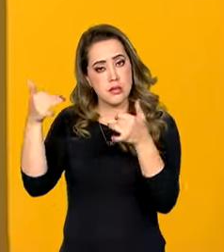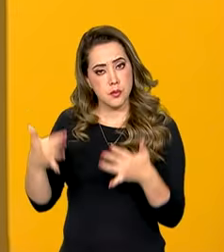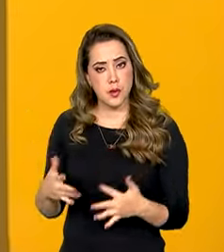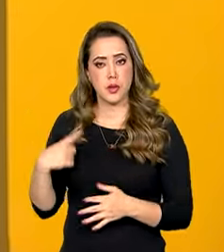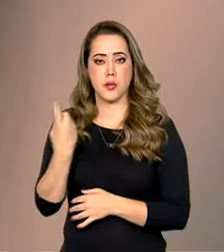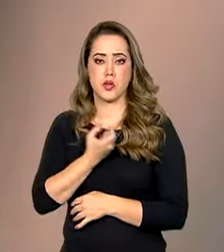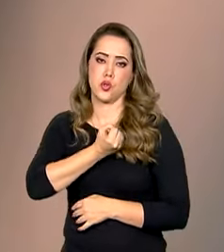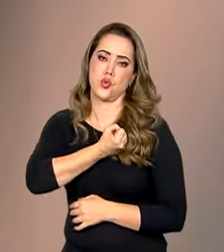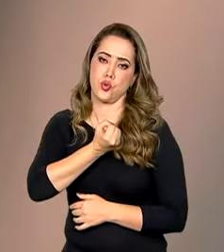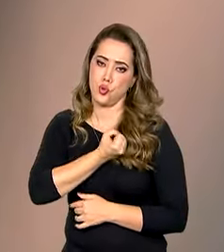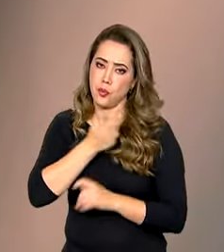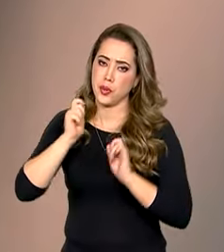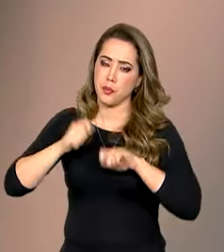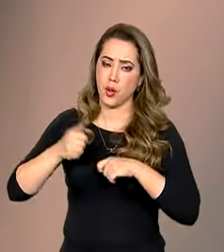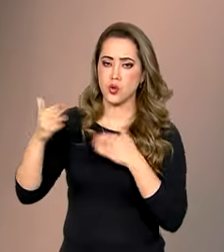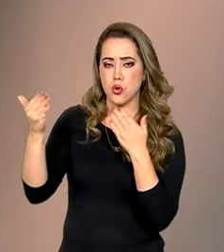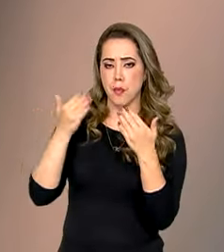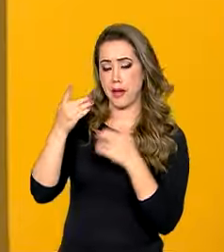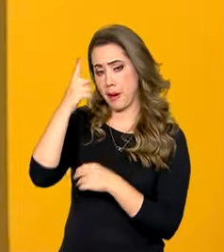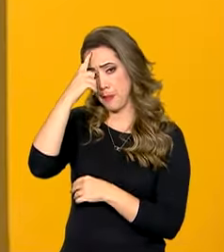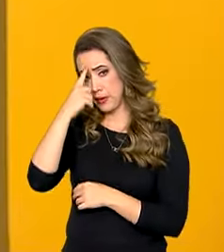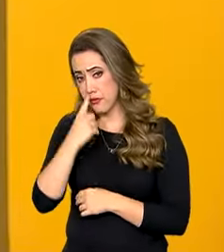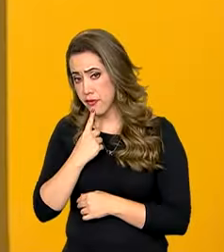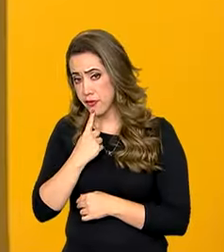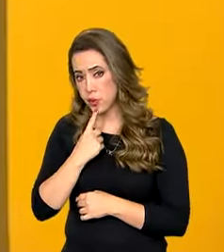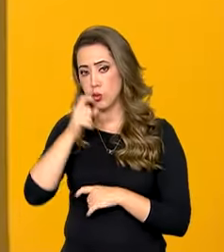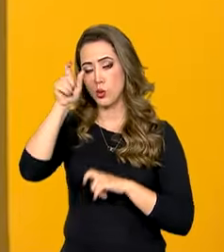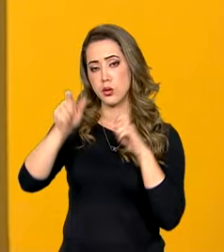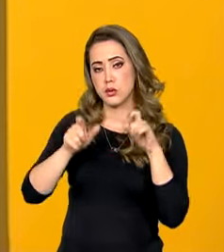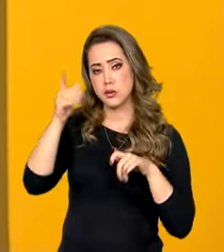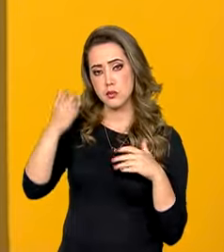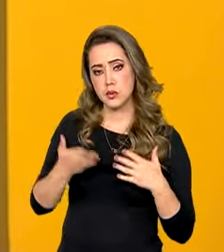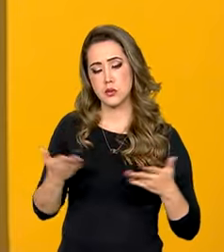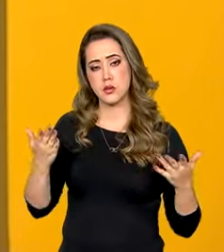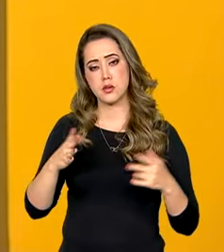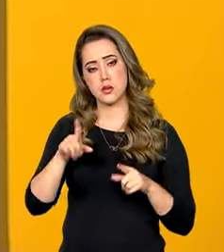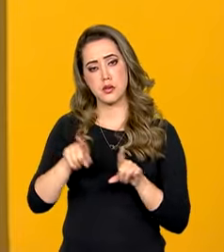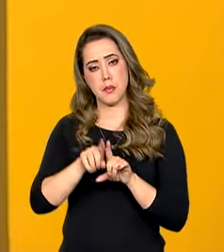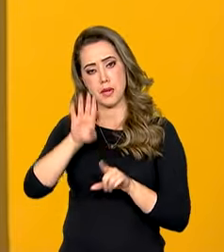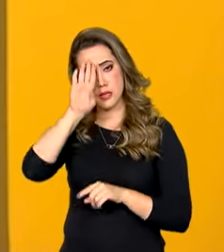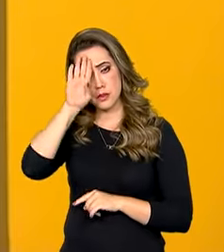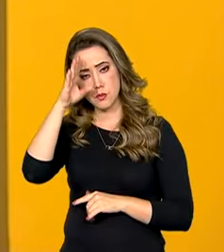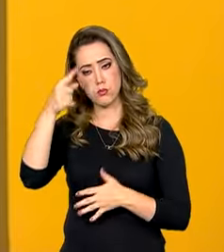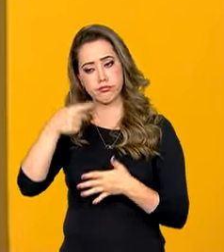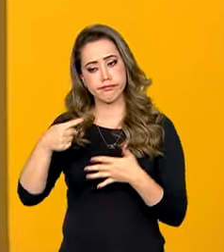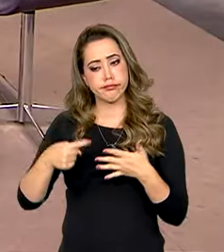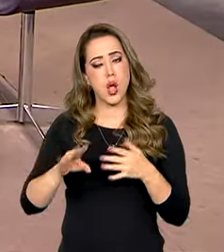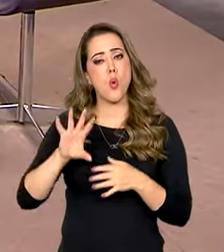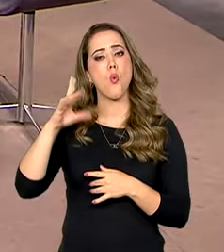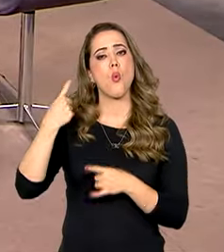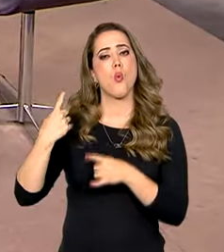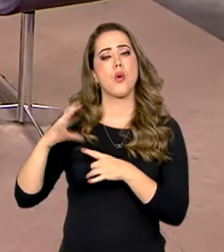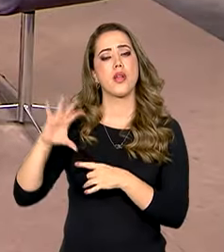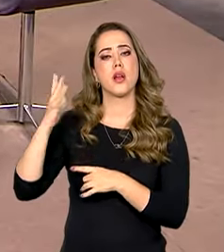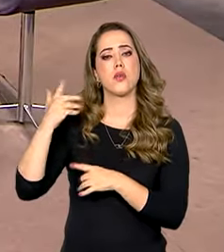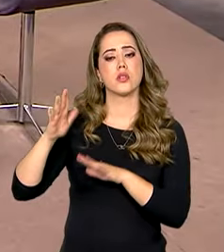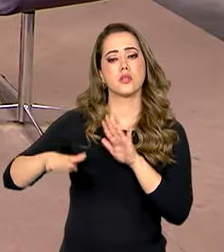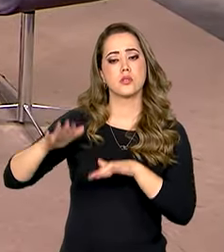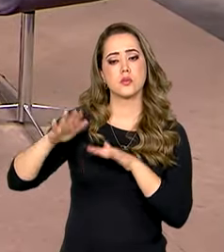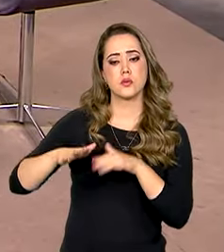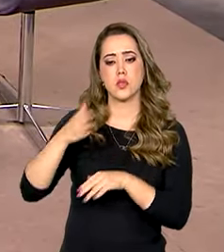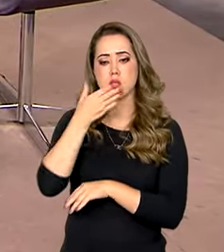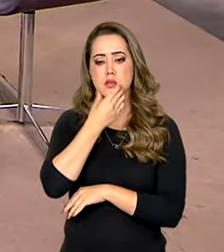números, possível, o perfil das vítimas e também as principais motivações que levam muitos